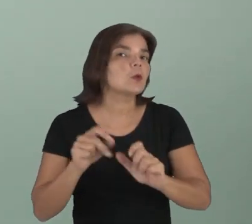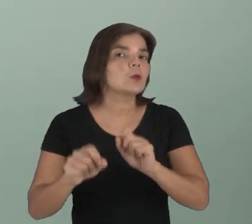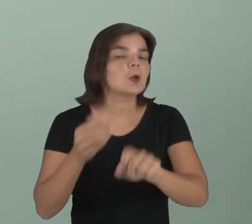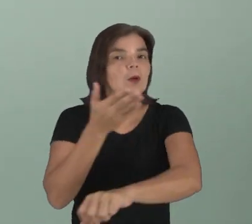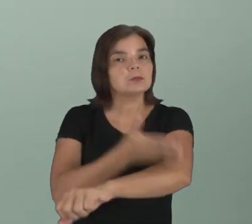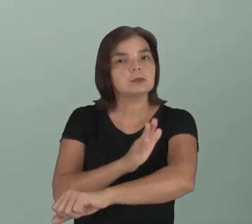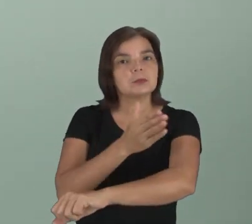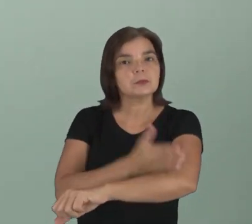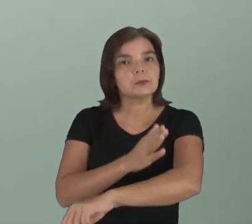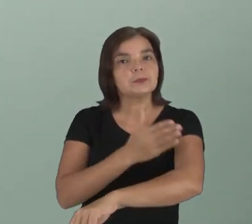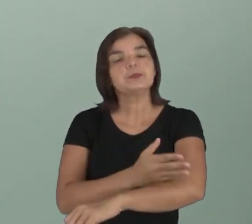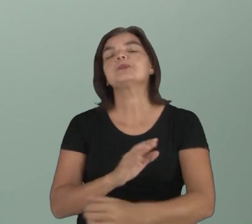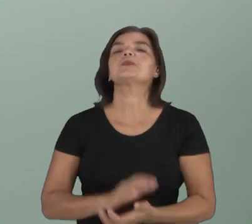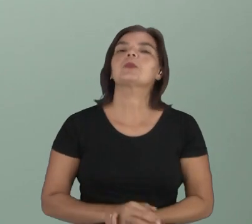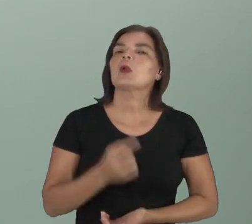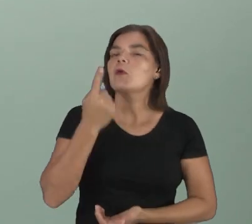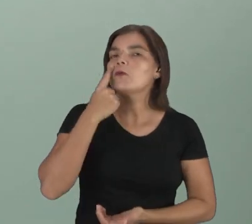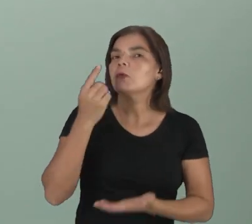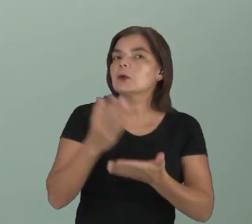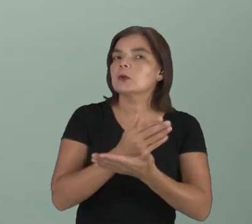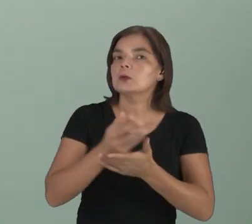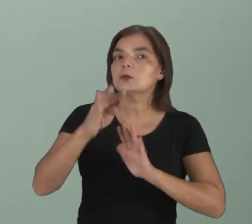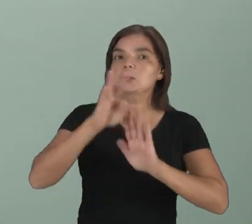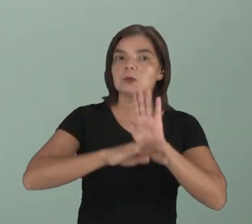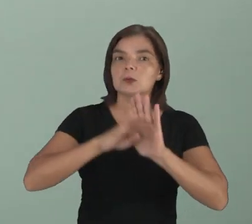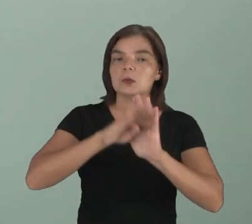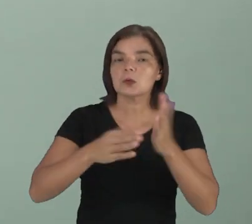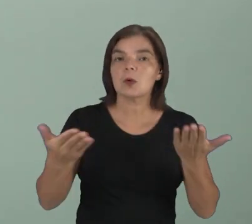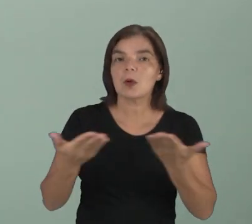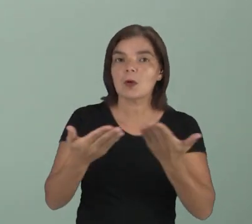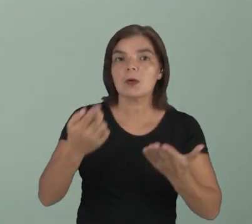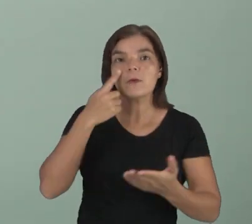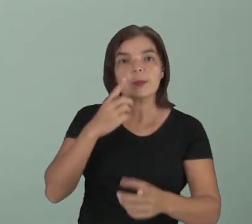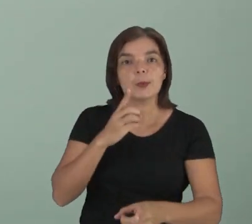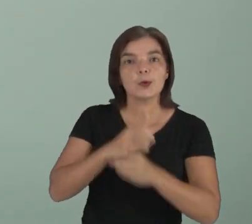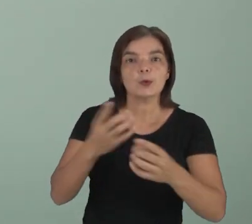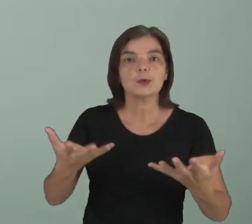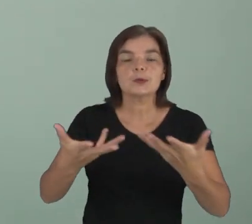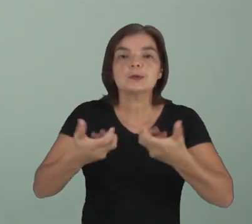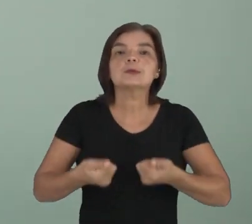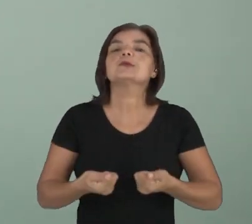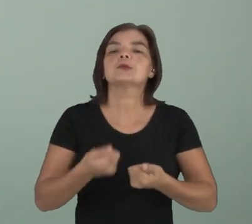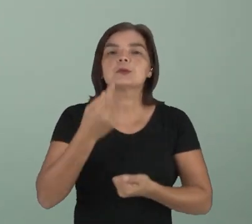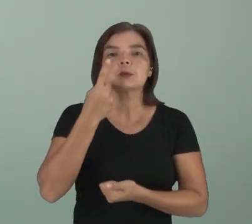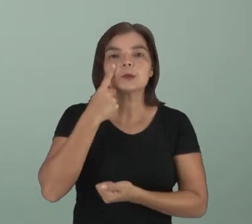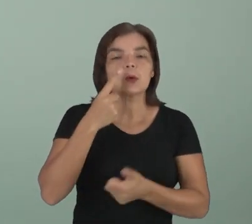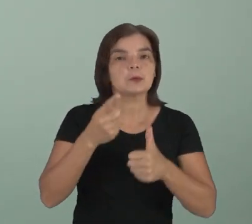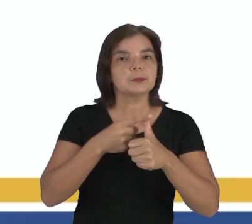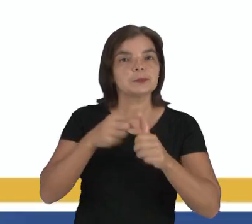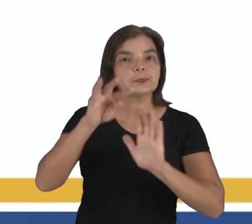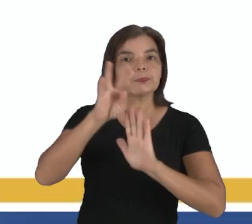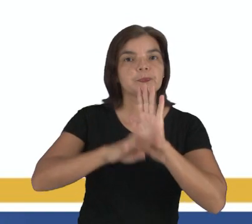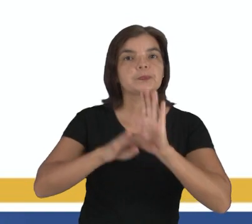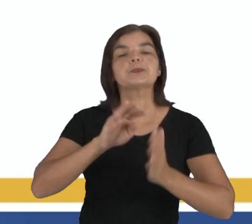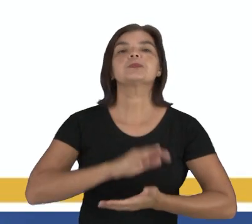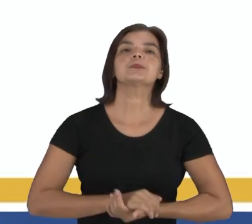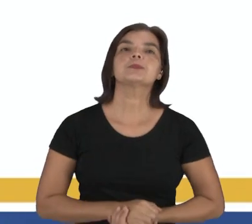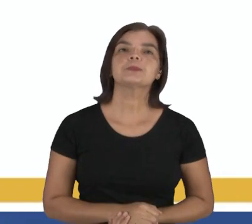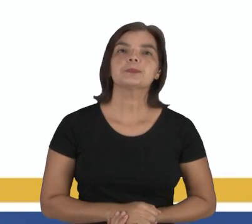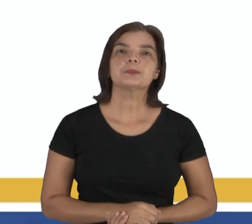Agora, nós vamos ver alguns textos e vamos praticar esta habilidade. Observe o primeiro texto.